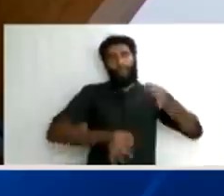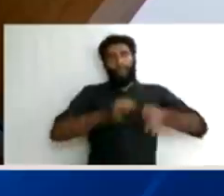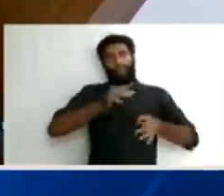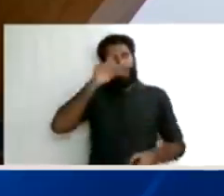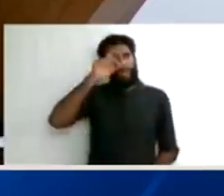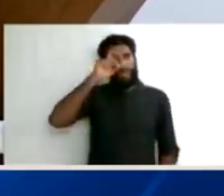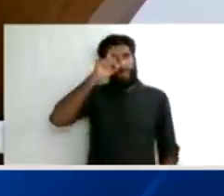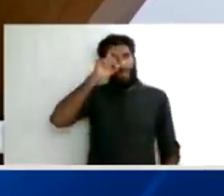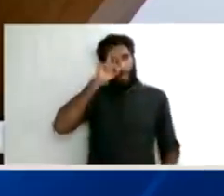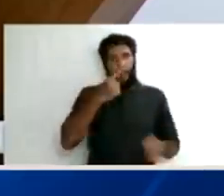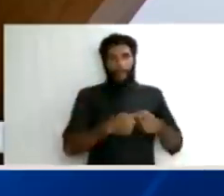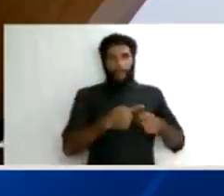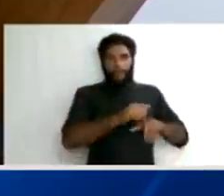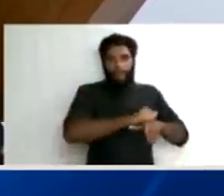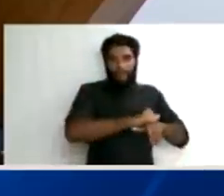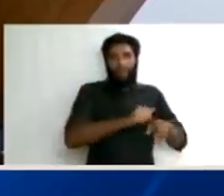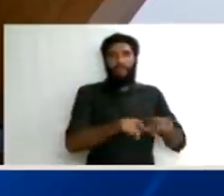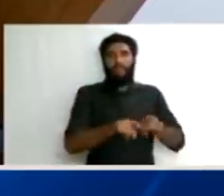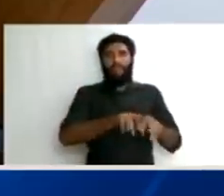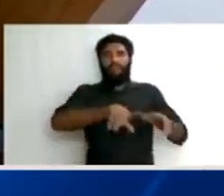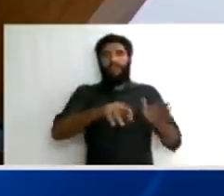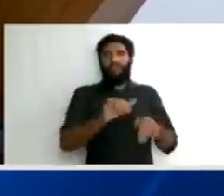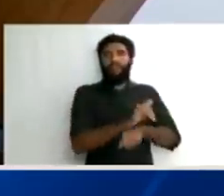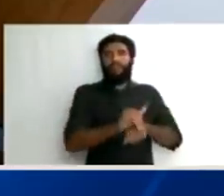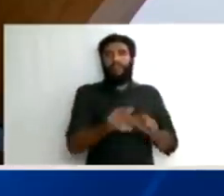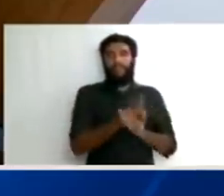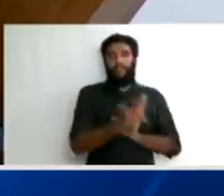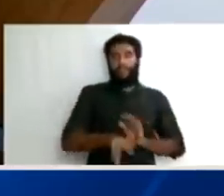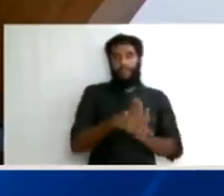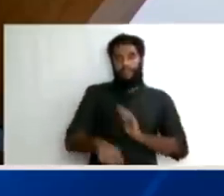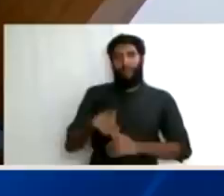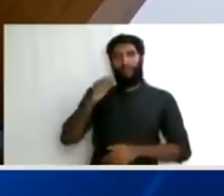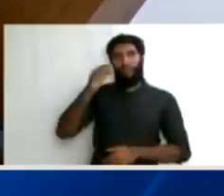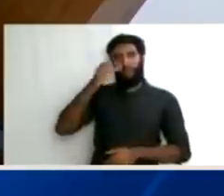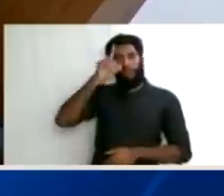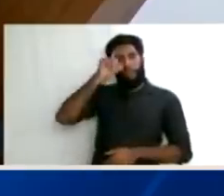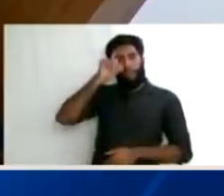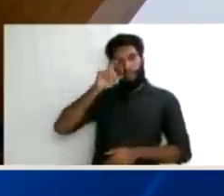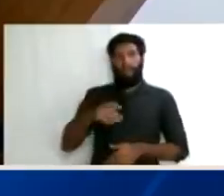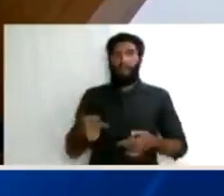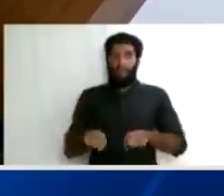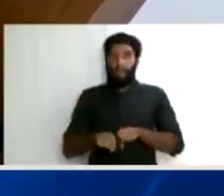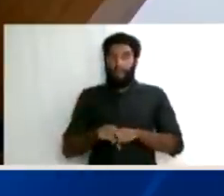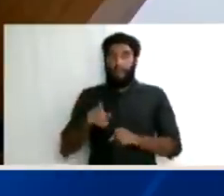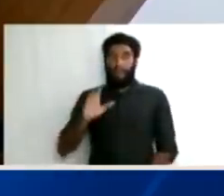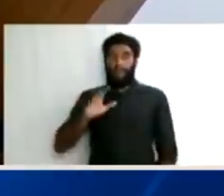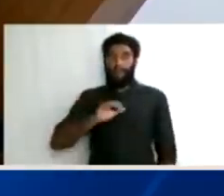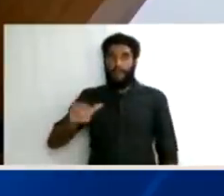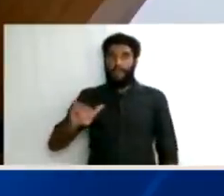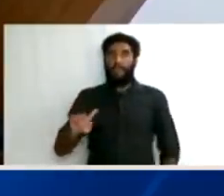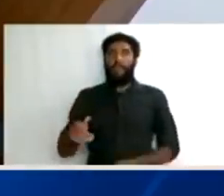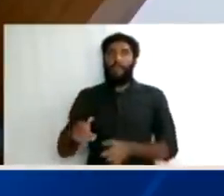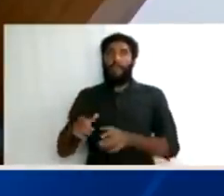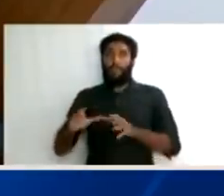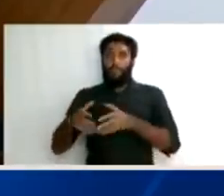são diversas hipóteses que isso aconteceu. E é mais uma situação desse tipo que eu vejo agora, porque